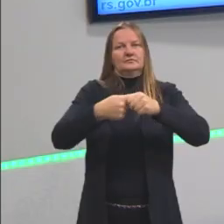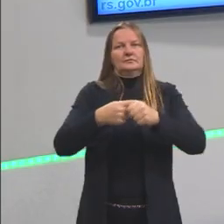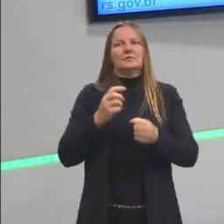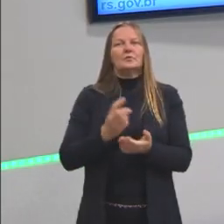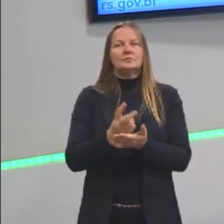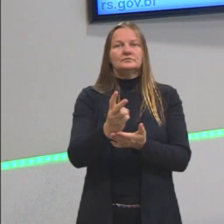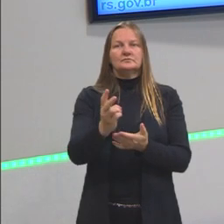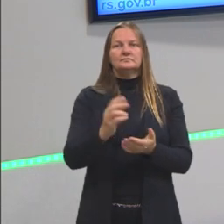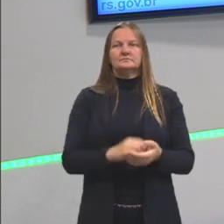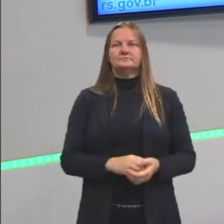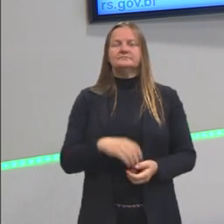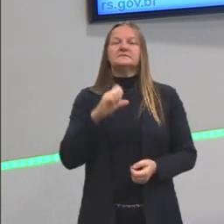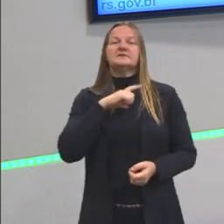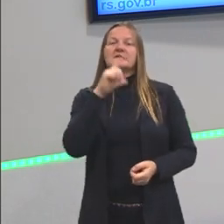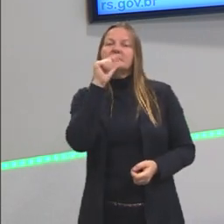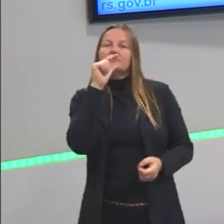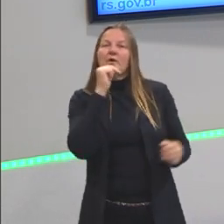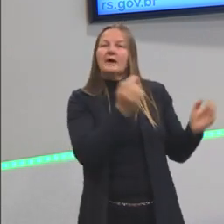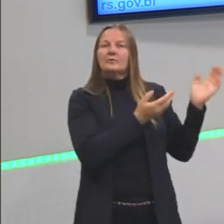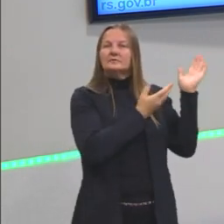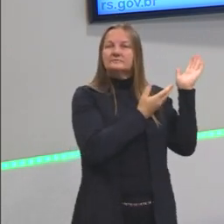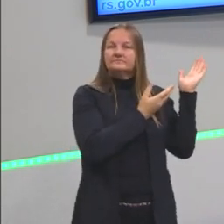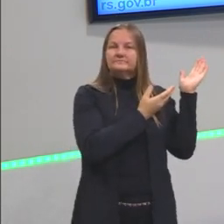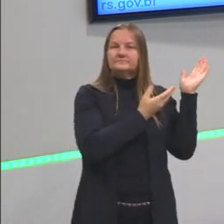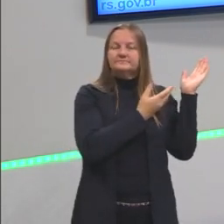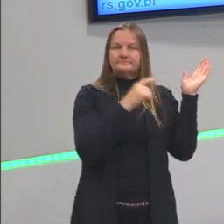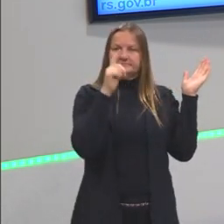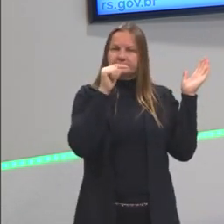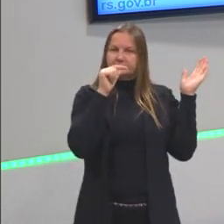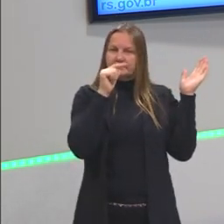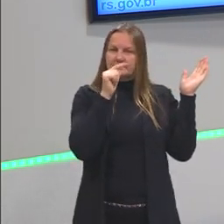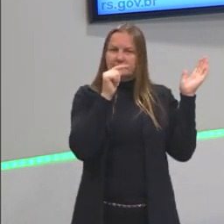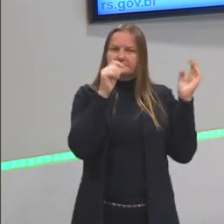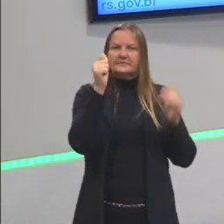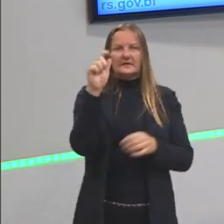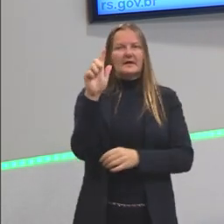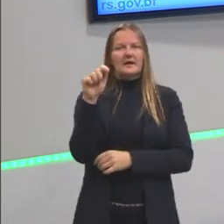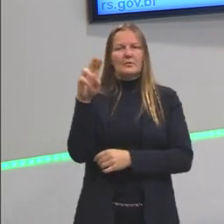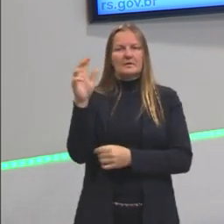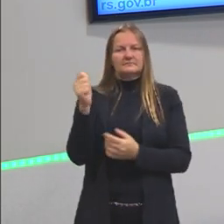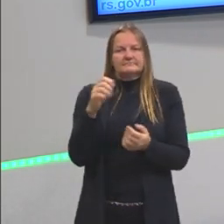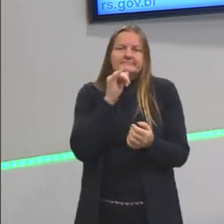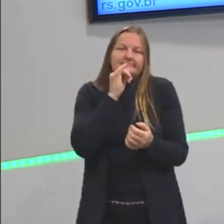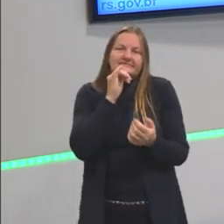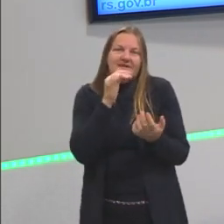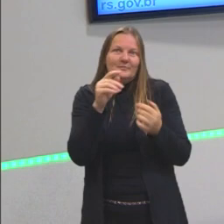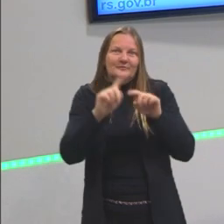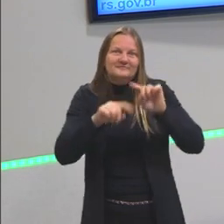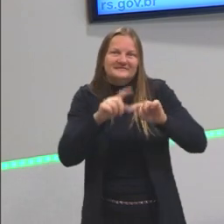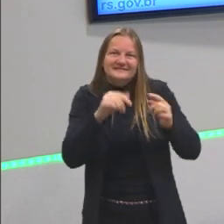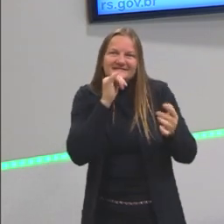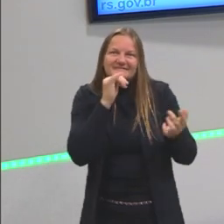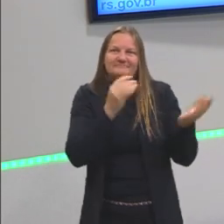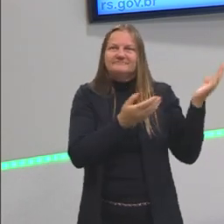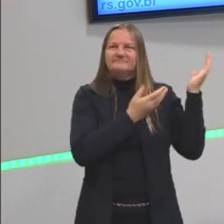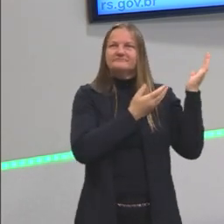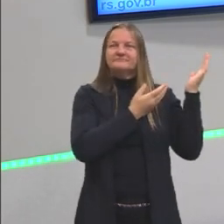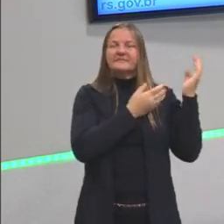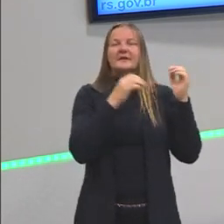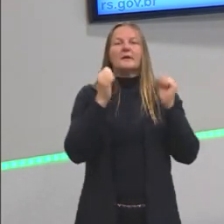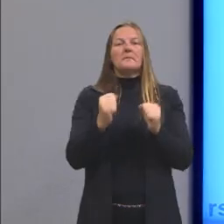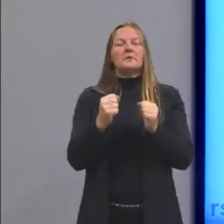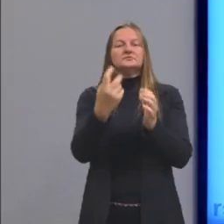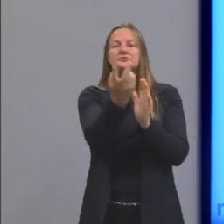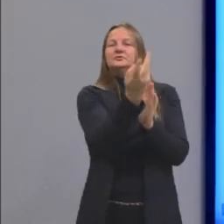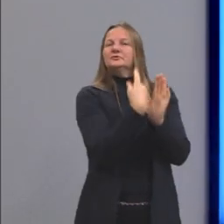Continuando, então, se a gente tem a água, um exemplo da água, a gente pode escrever água. Outra forma de a gente representar a água é